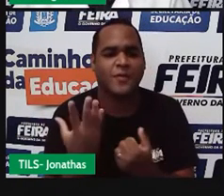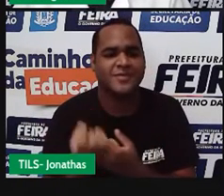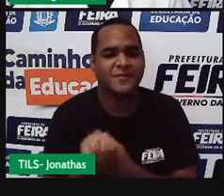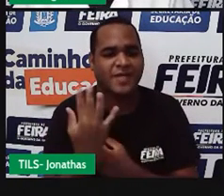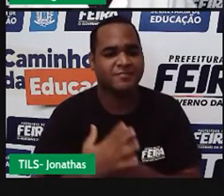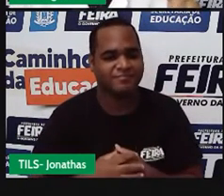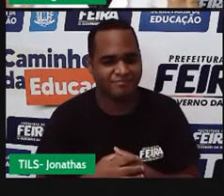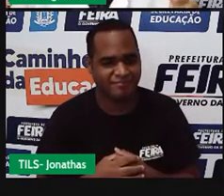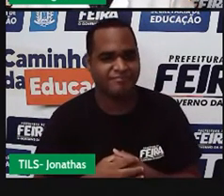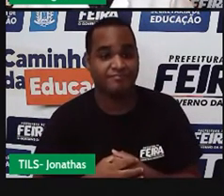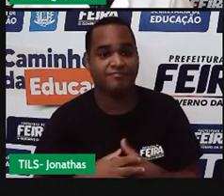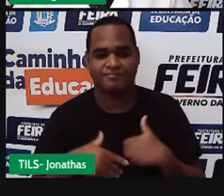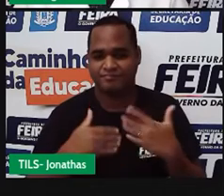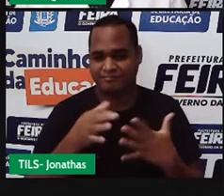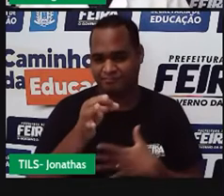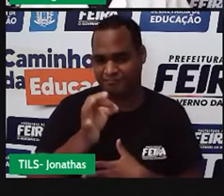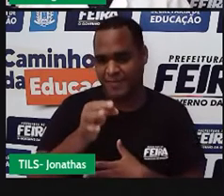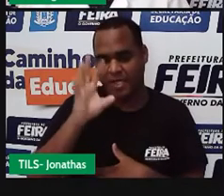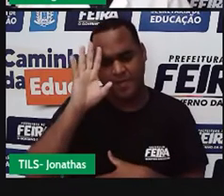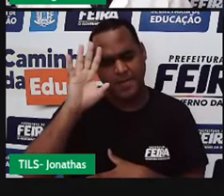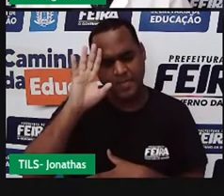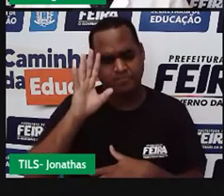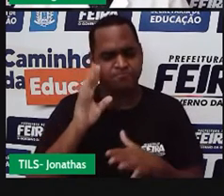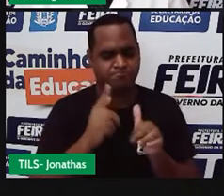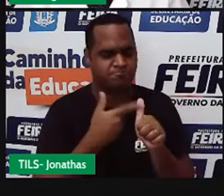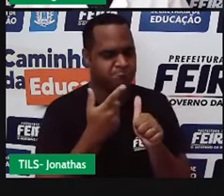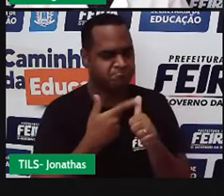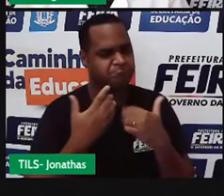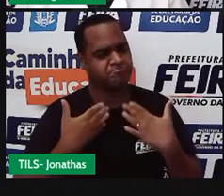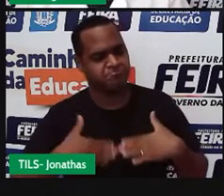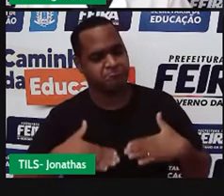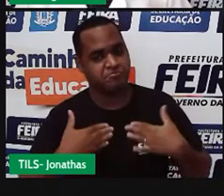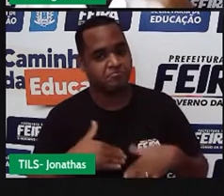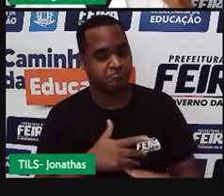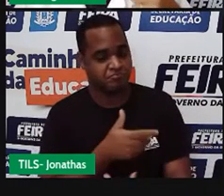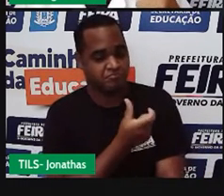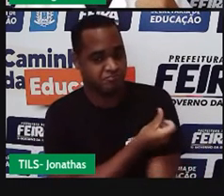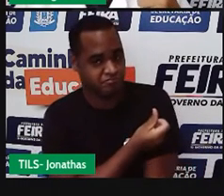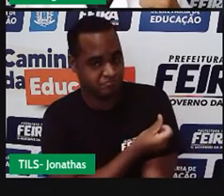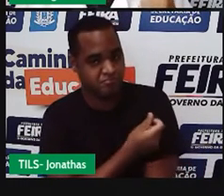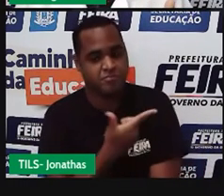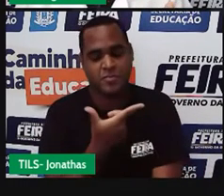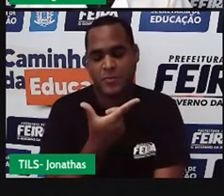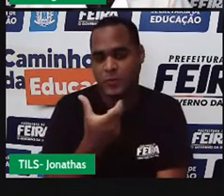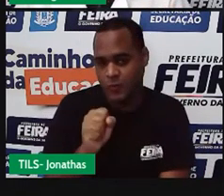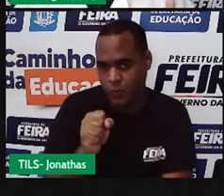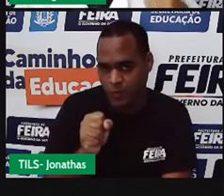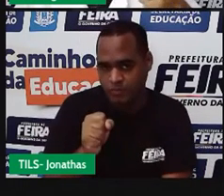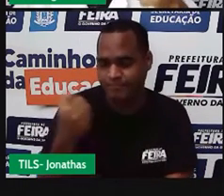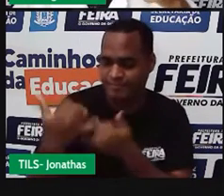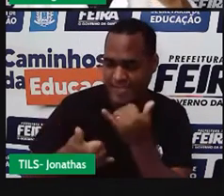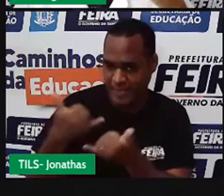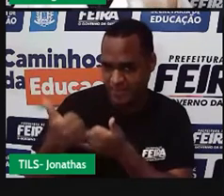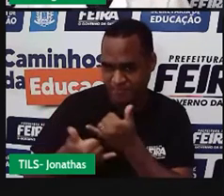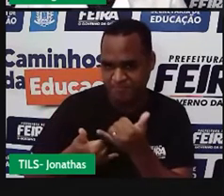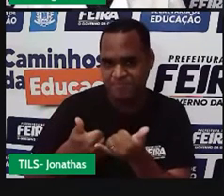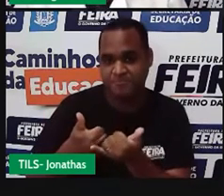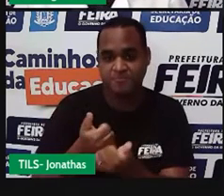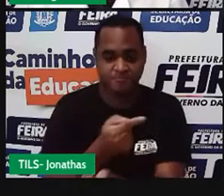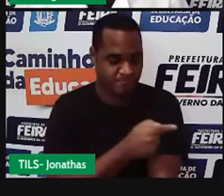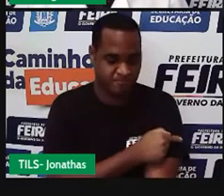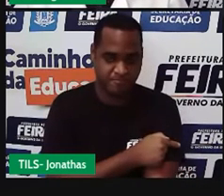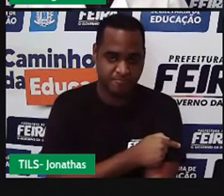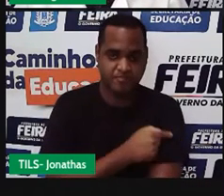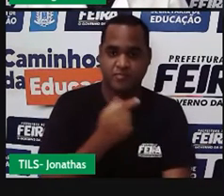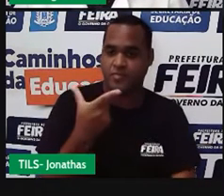Certo. Devagarinho. O sexto ano arrecadou 28. O sétimo ano arrecadou